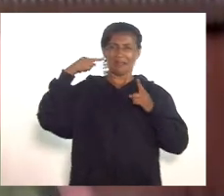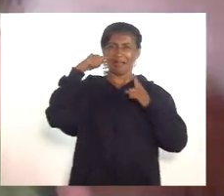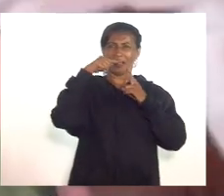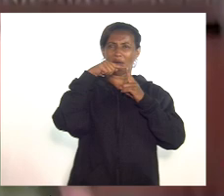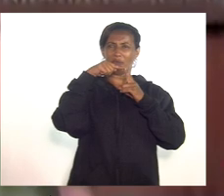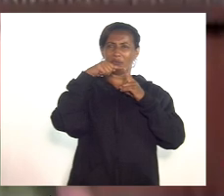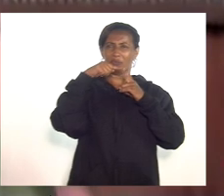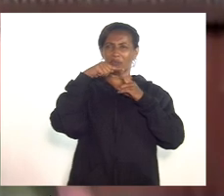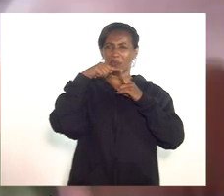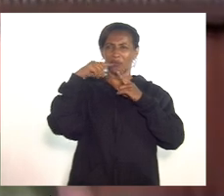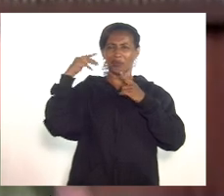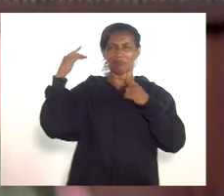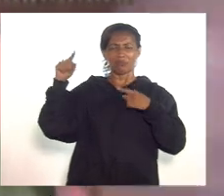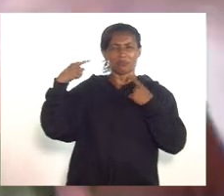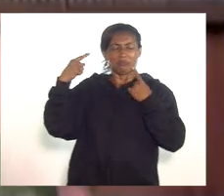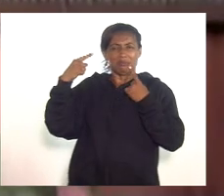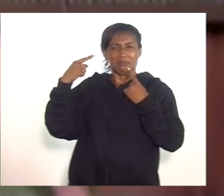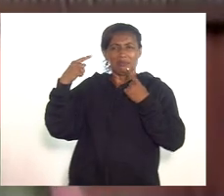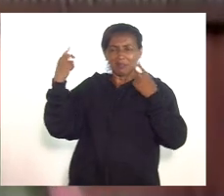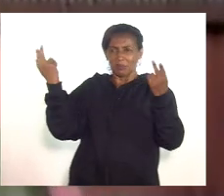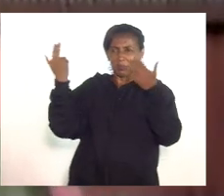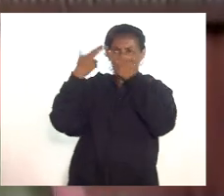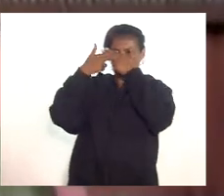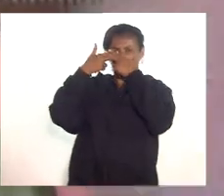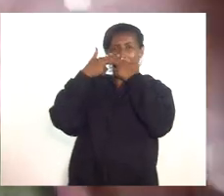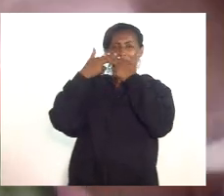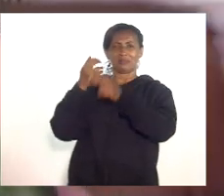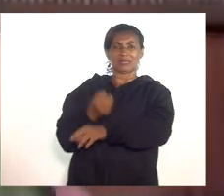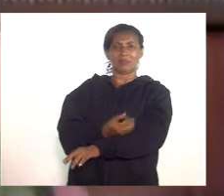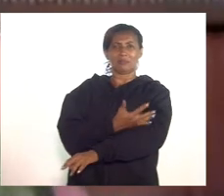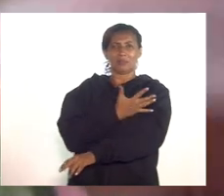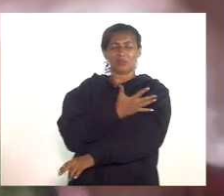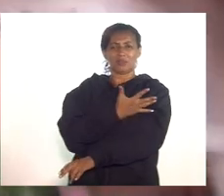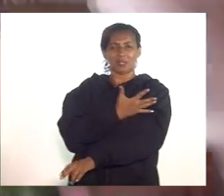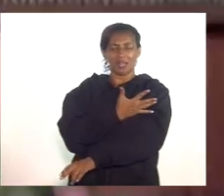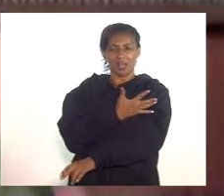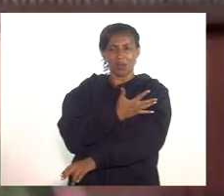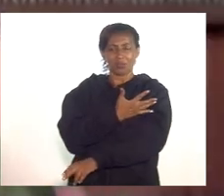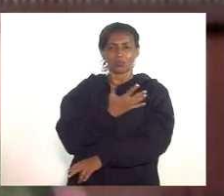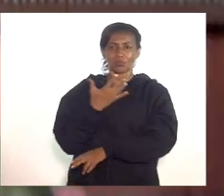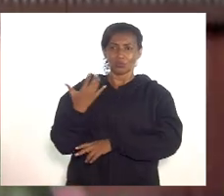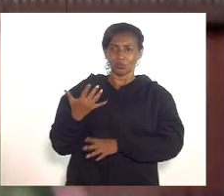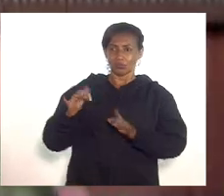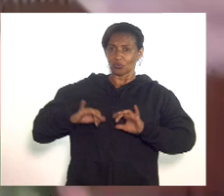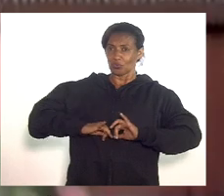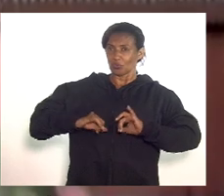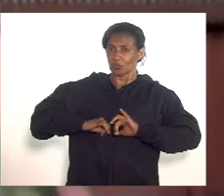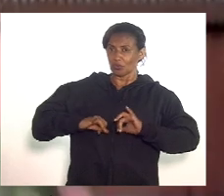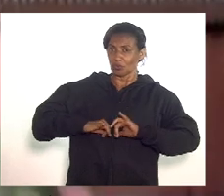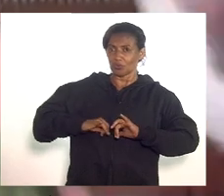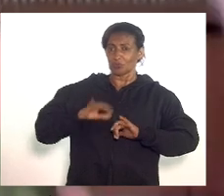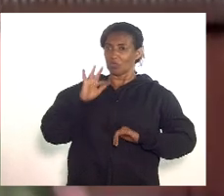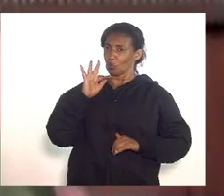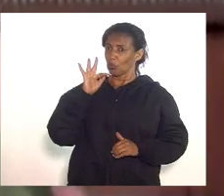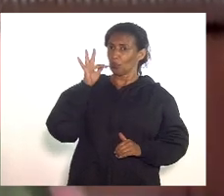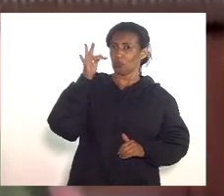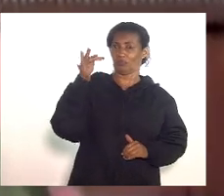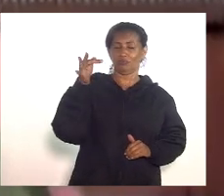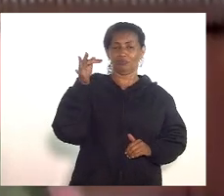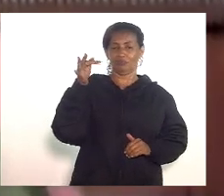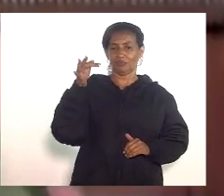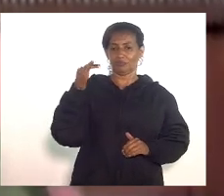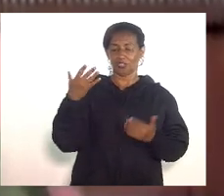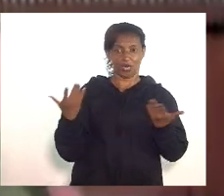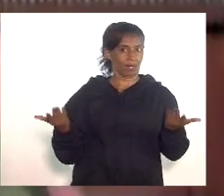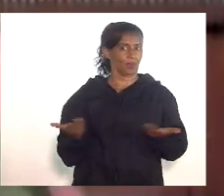de terror psicológico e emocional com prejuízos muito altos também futuramente já agora